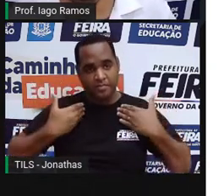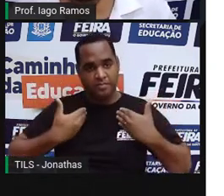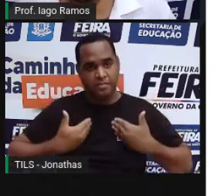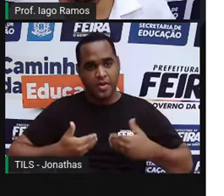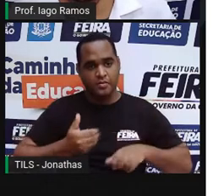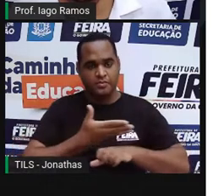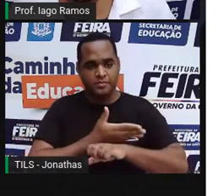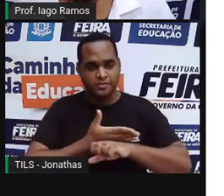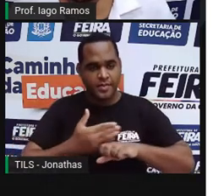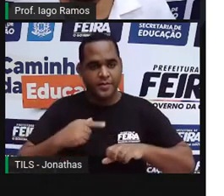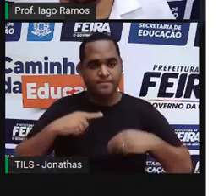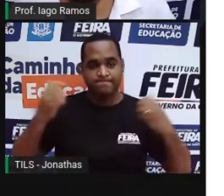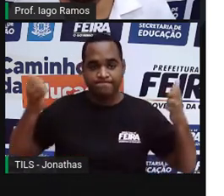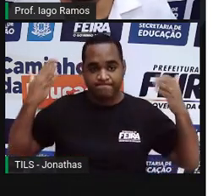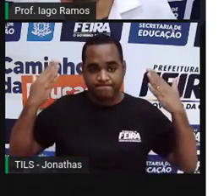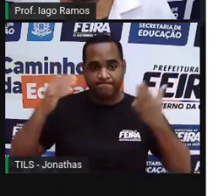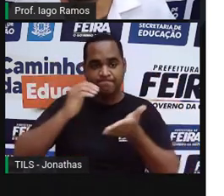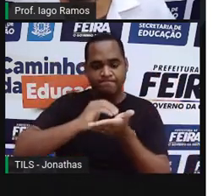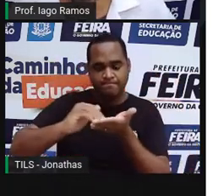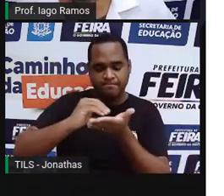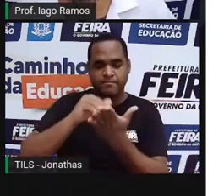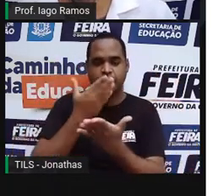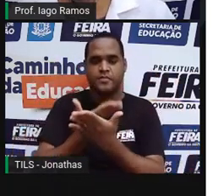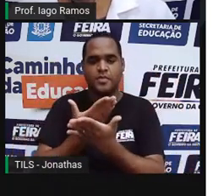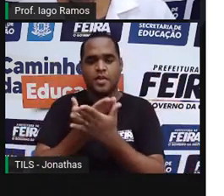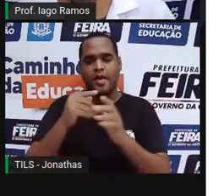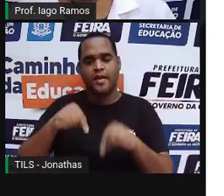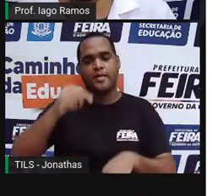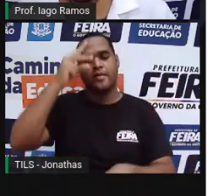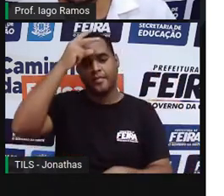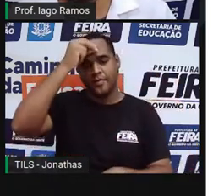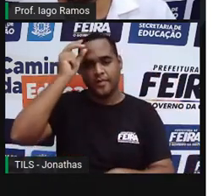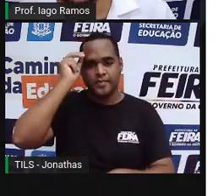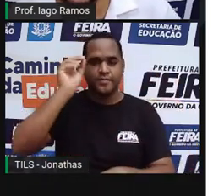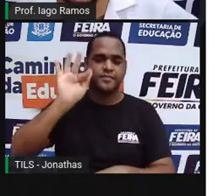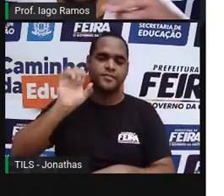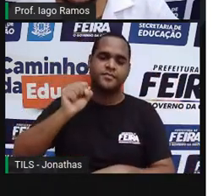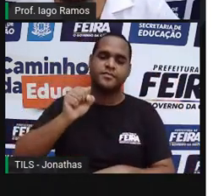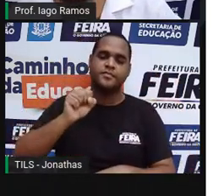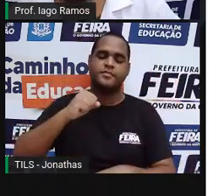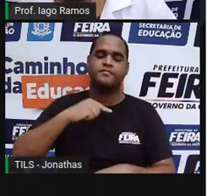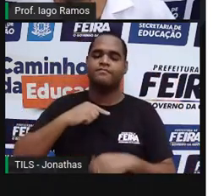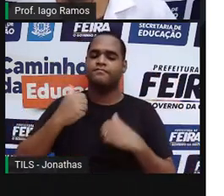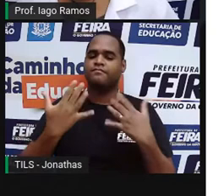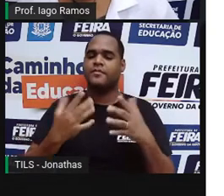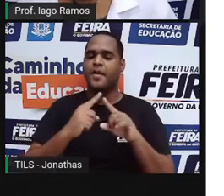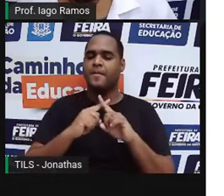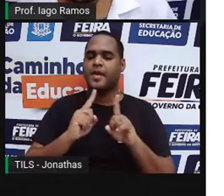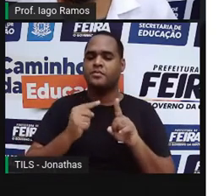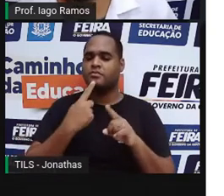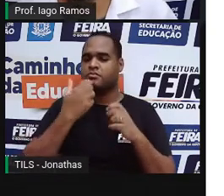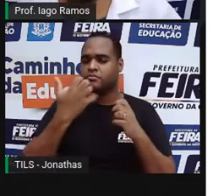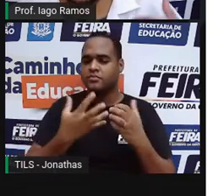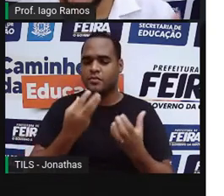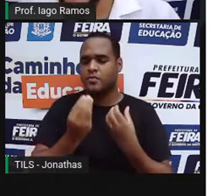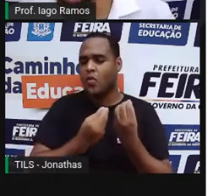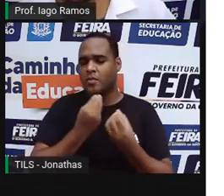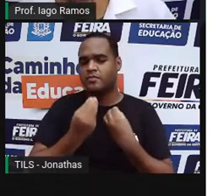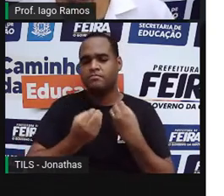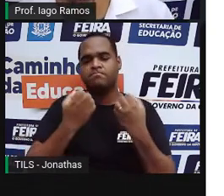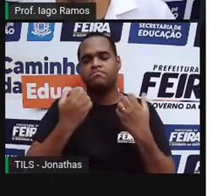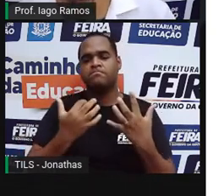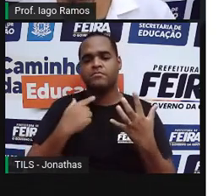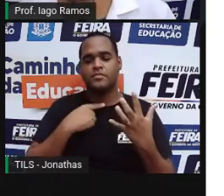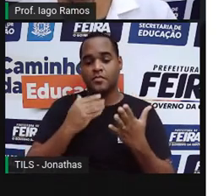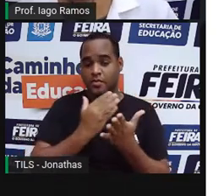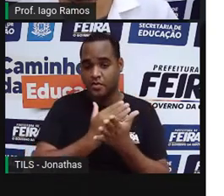o cartaz da Secretaria Municipal de Feira de Santana, certo? Mas antes de iniciar a aula, como já é de